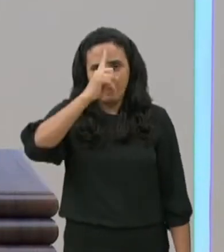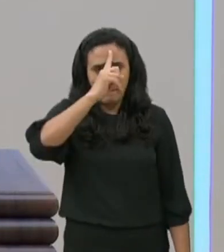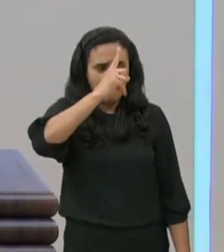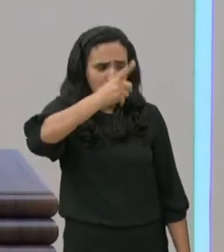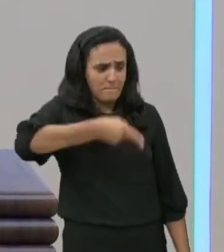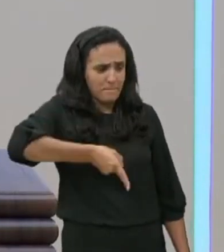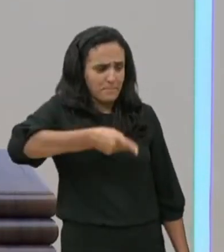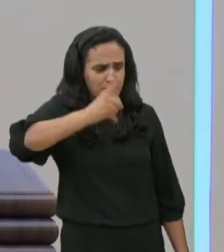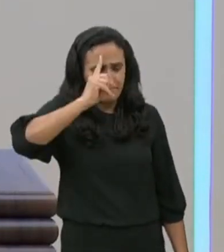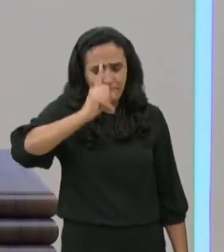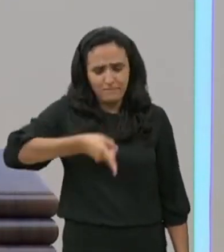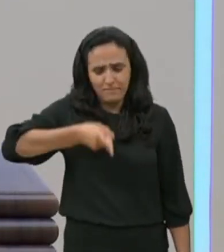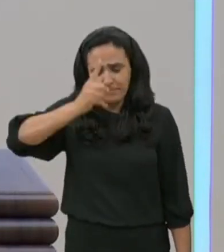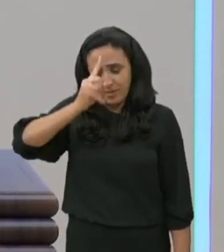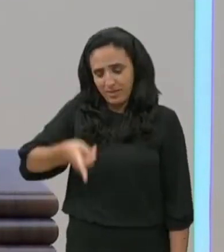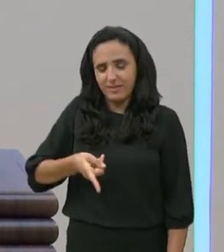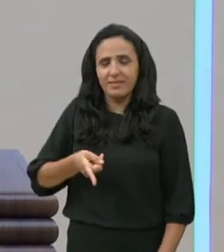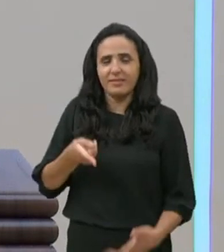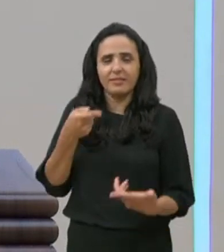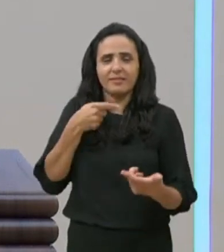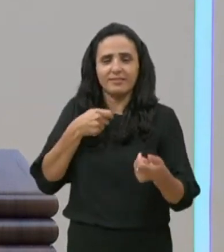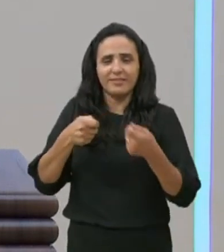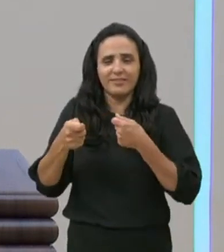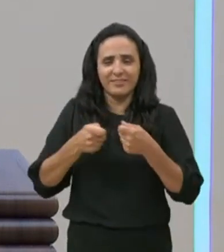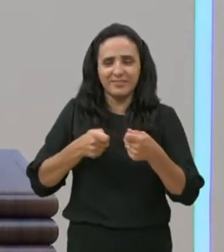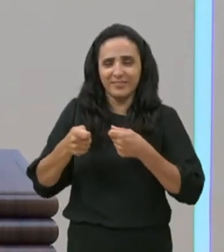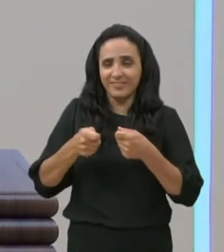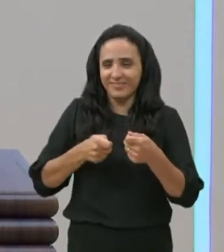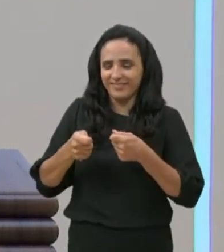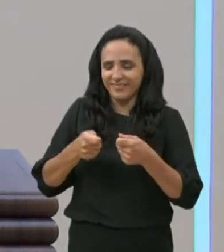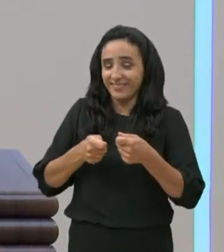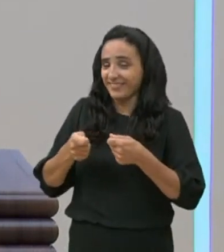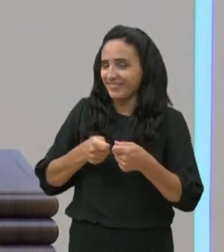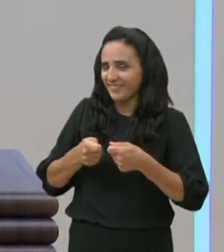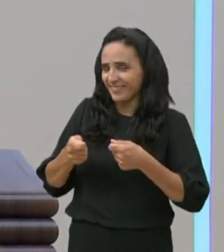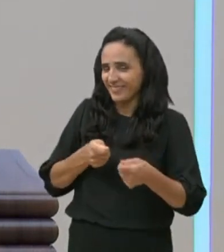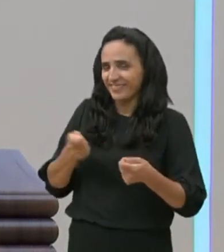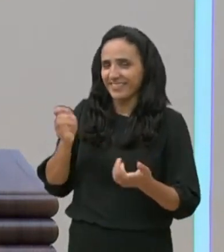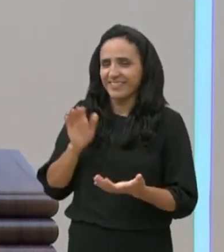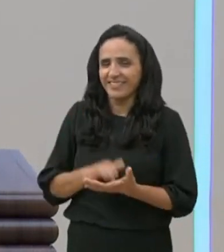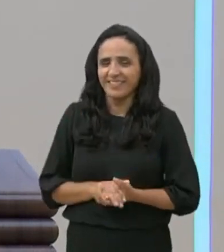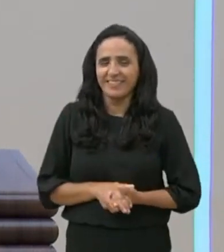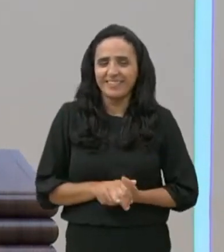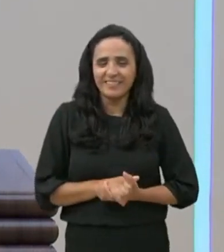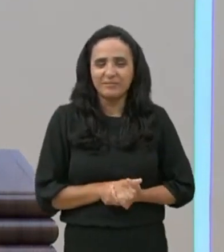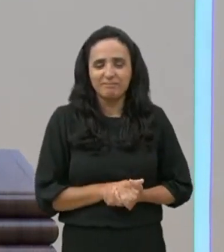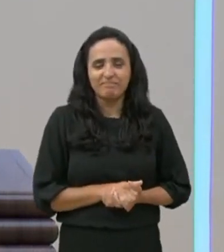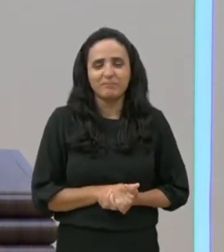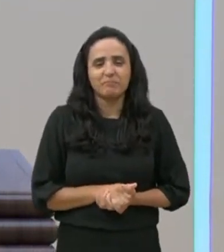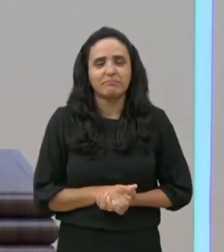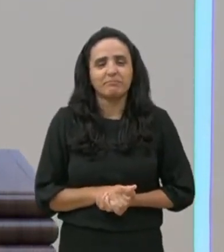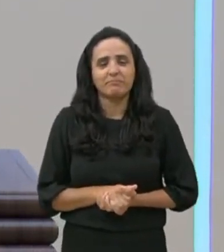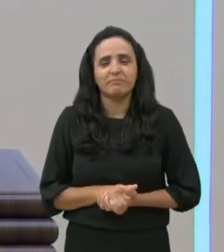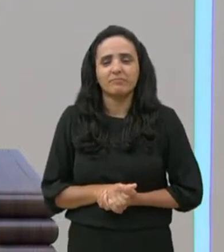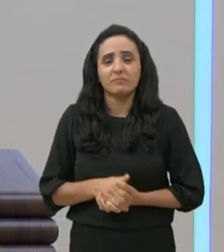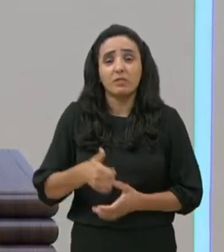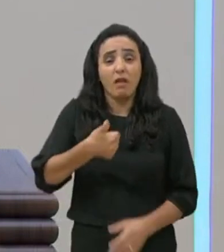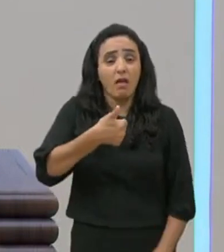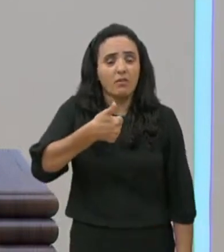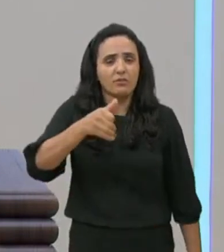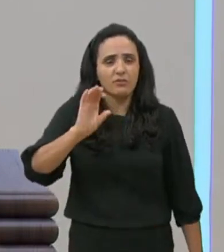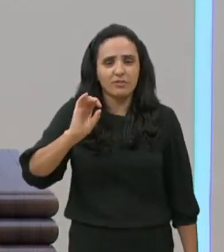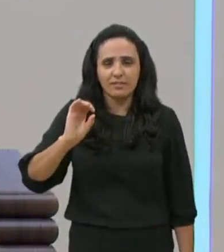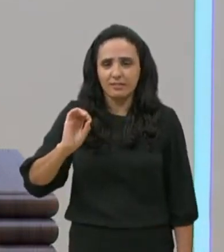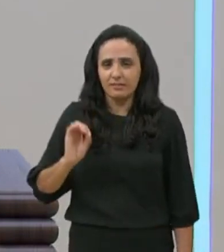centúria. Uma centúria, ela compõe cem soldados.